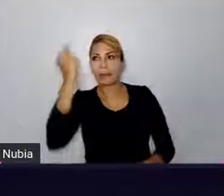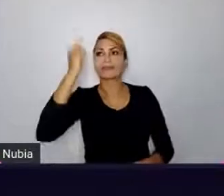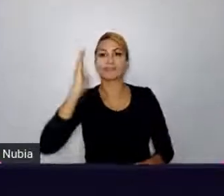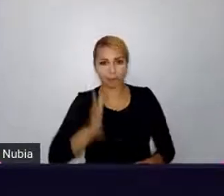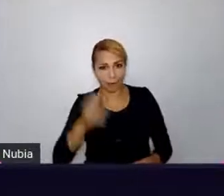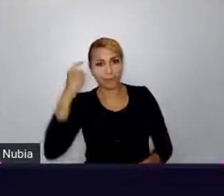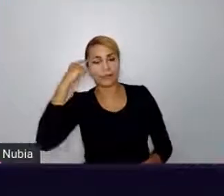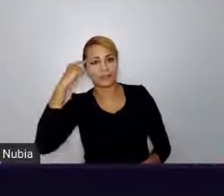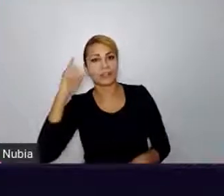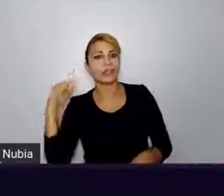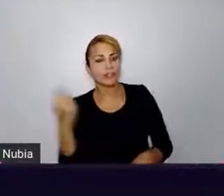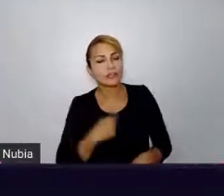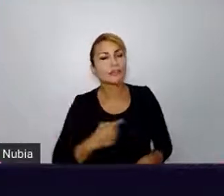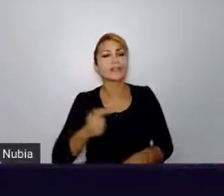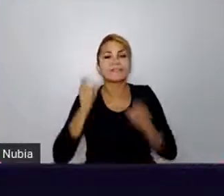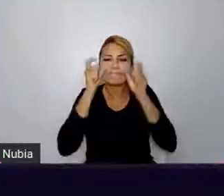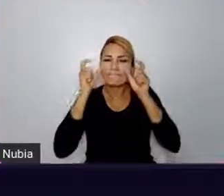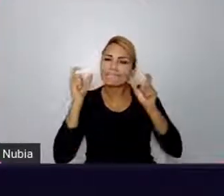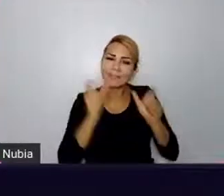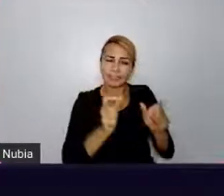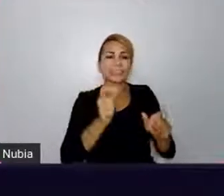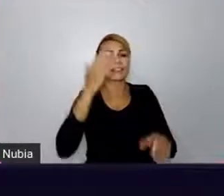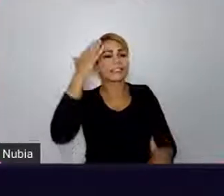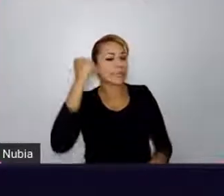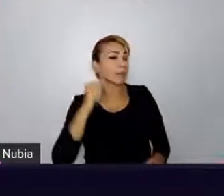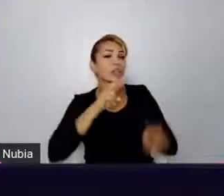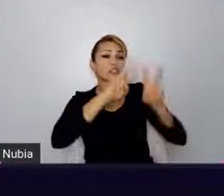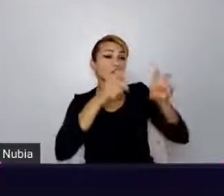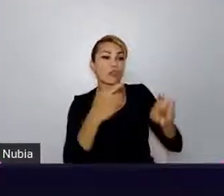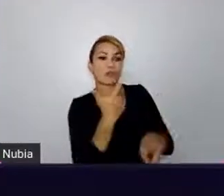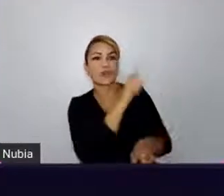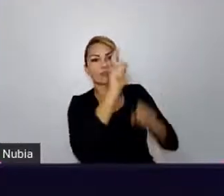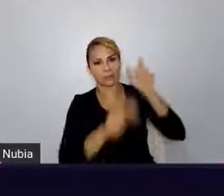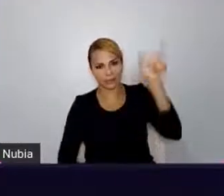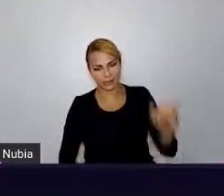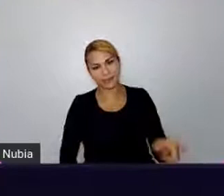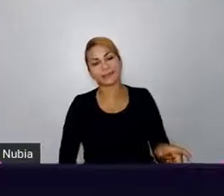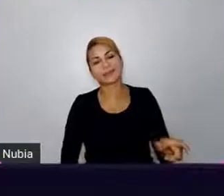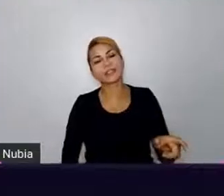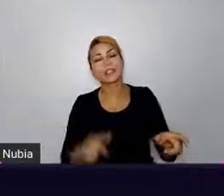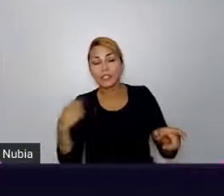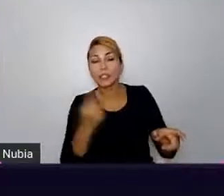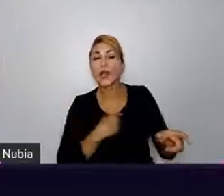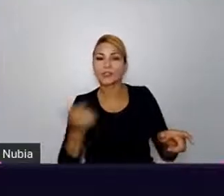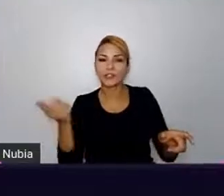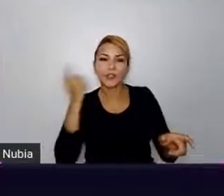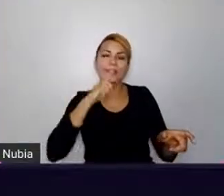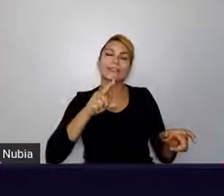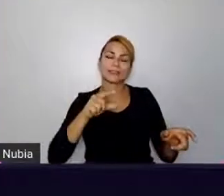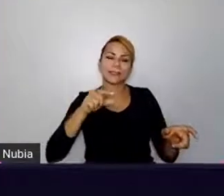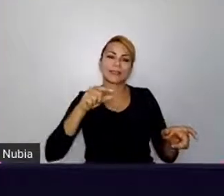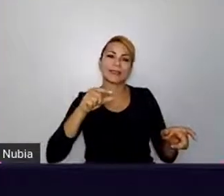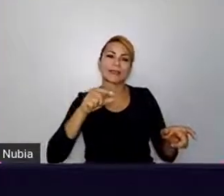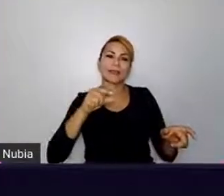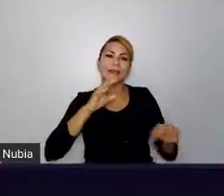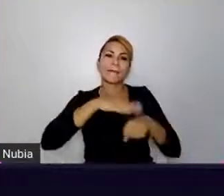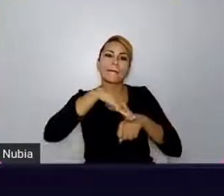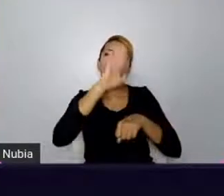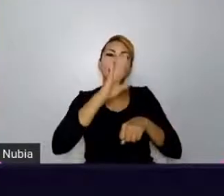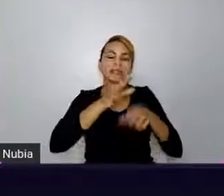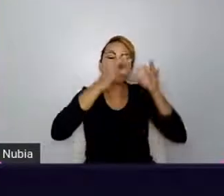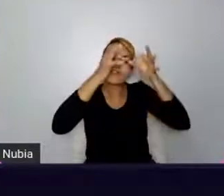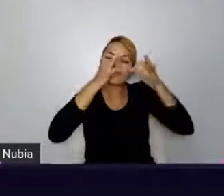genuinamente interessado em saber sobre a outra pessoa. A gente consegue ser mais fidedigno ao